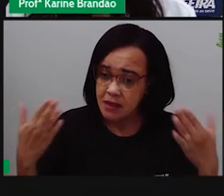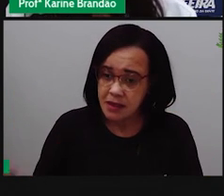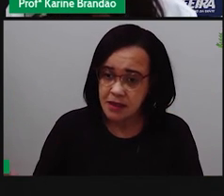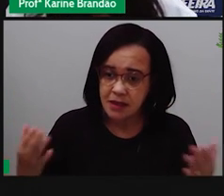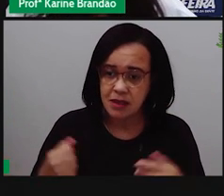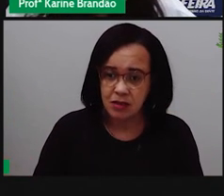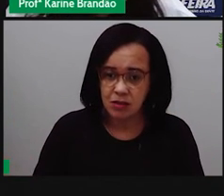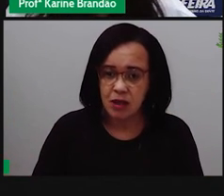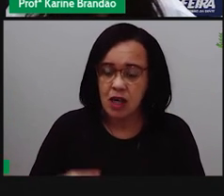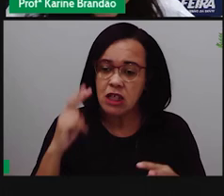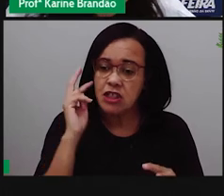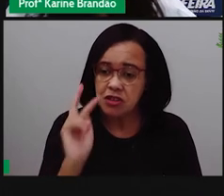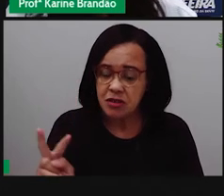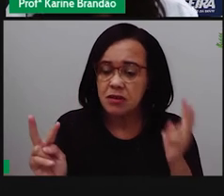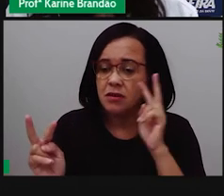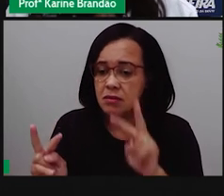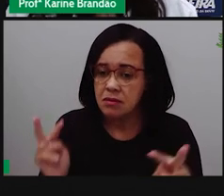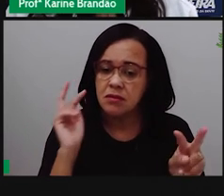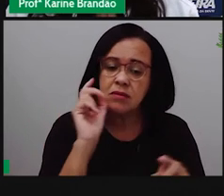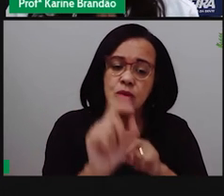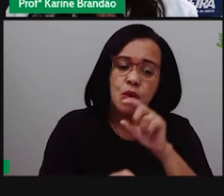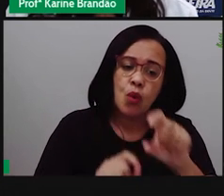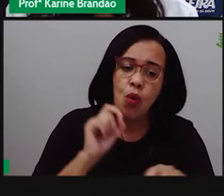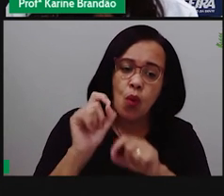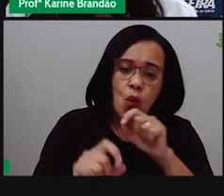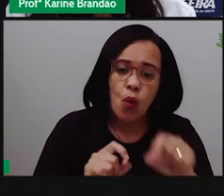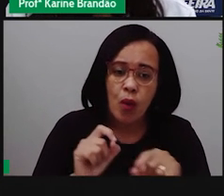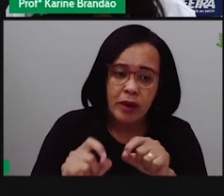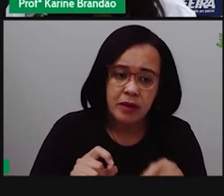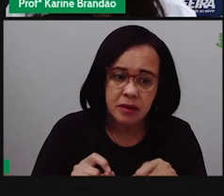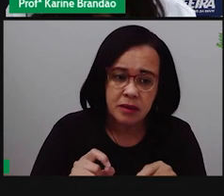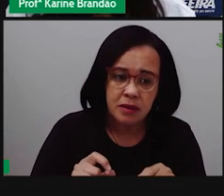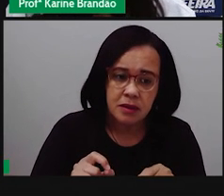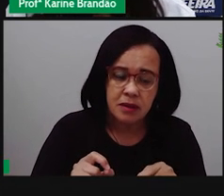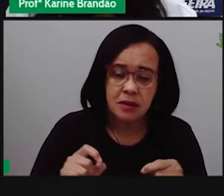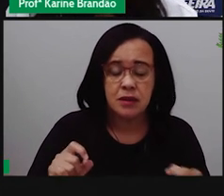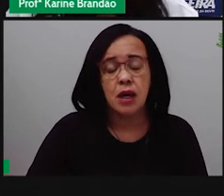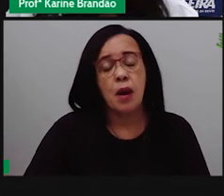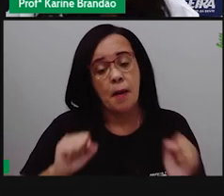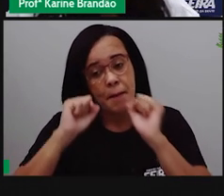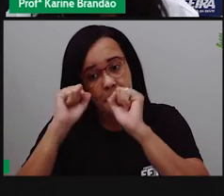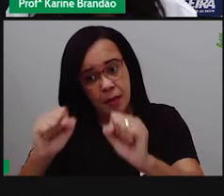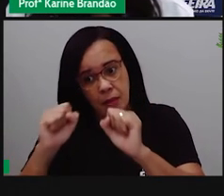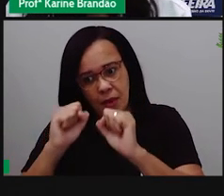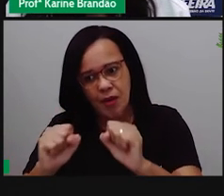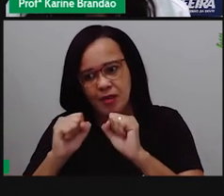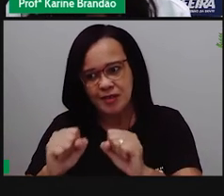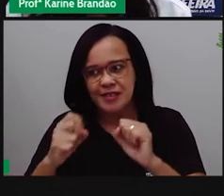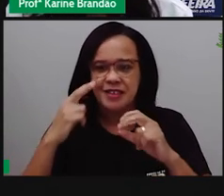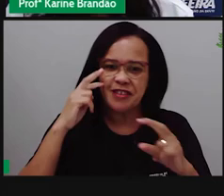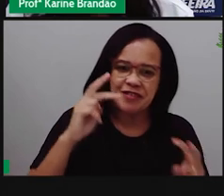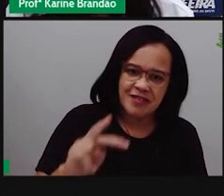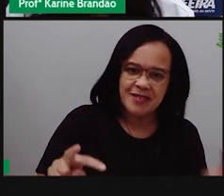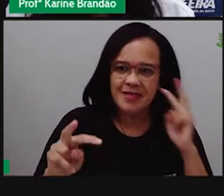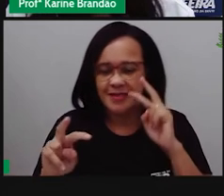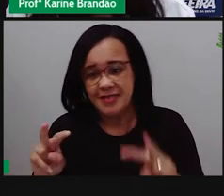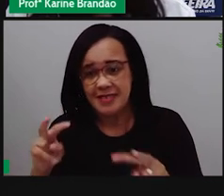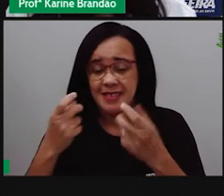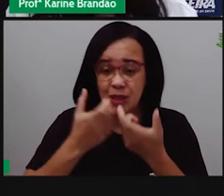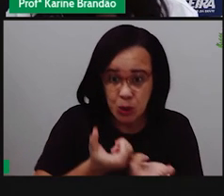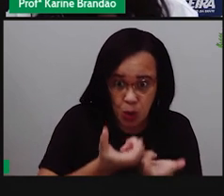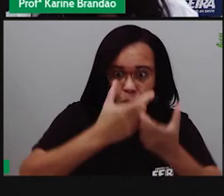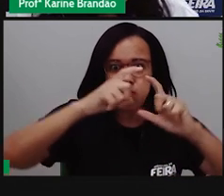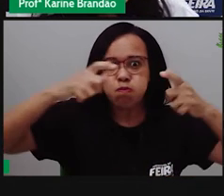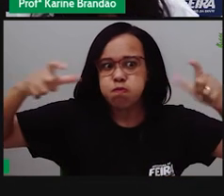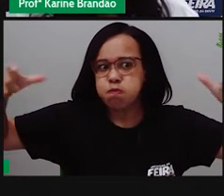a gente começa a observar que a gente pode ir ampliando o nosso olhar sobre a diversidade, sobre